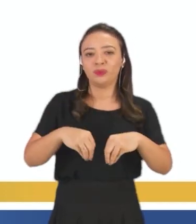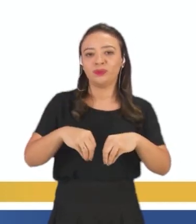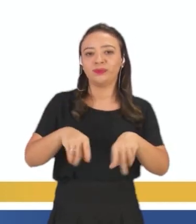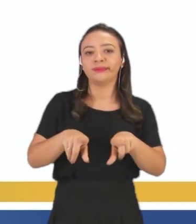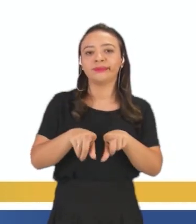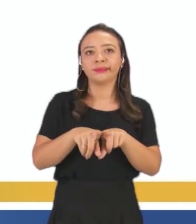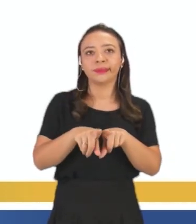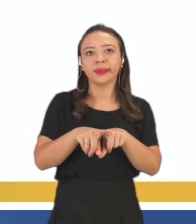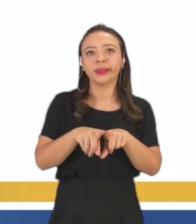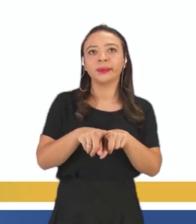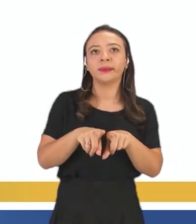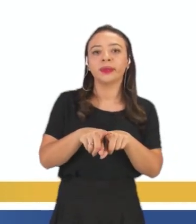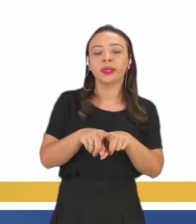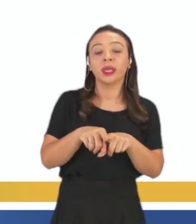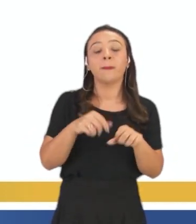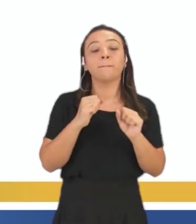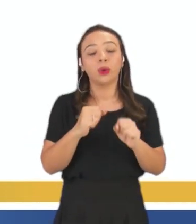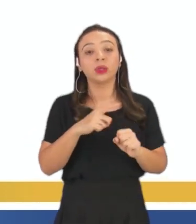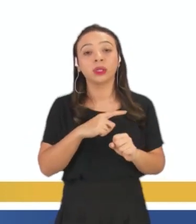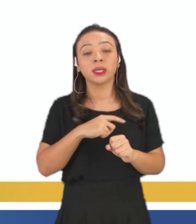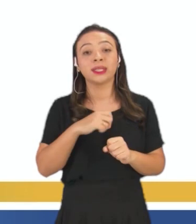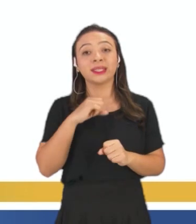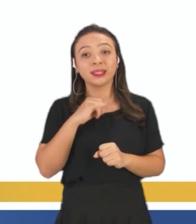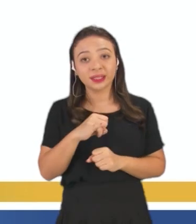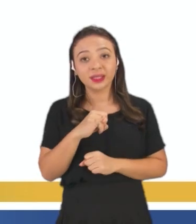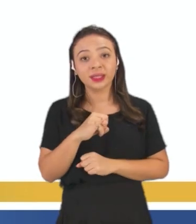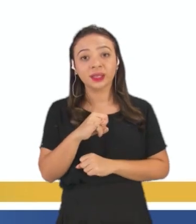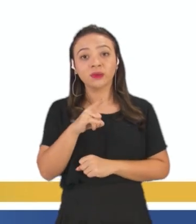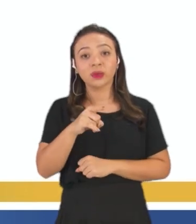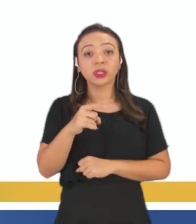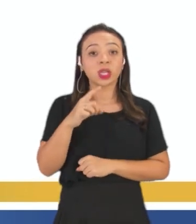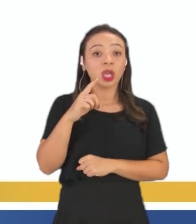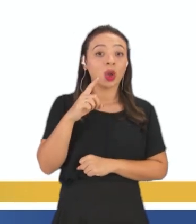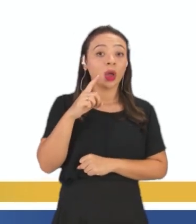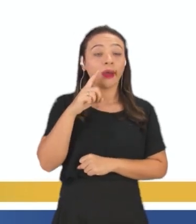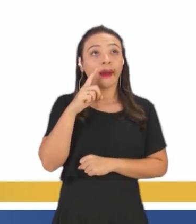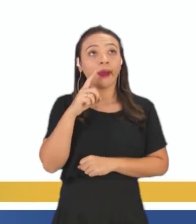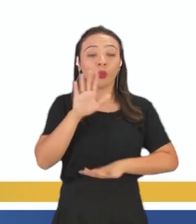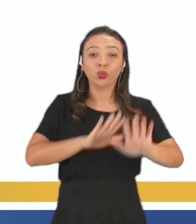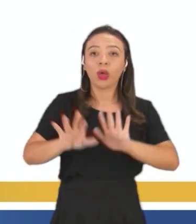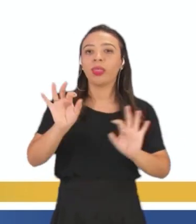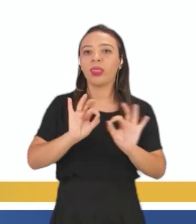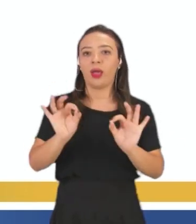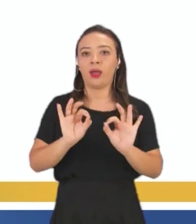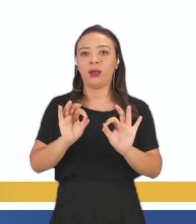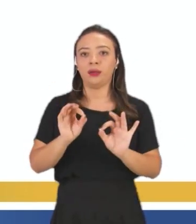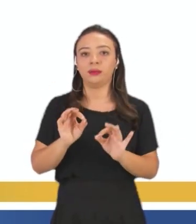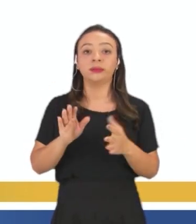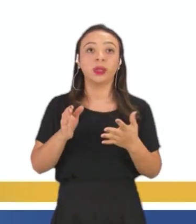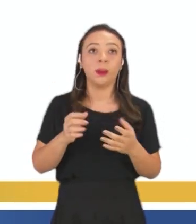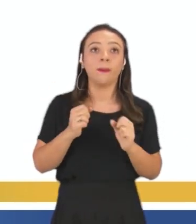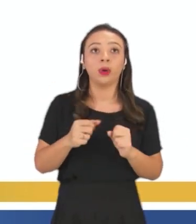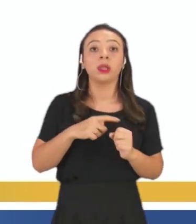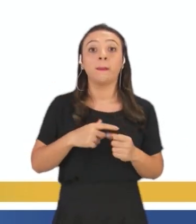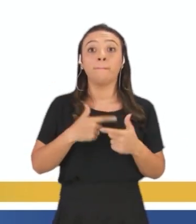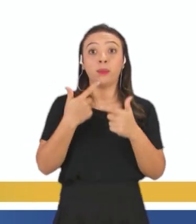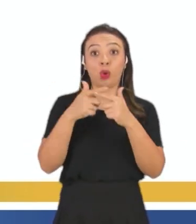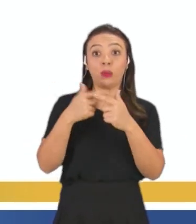quais são os prejuízos que você pode ter se você não tiver cuidado com esses produtos químicos? Intoxicação,